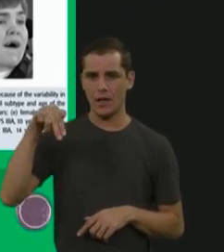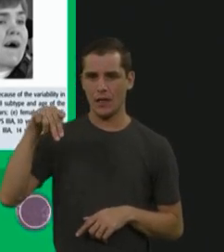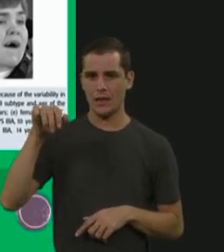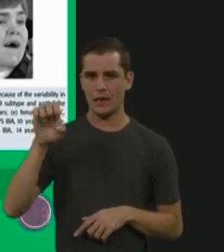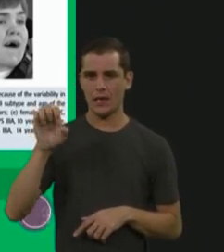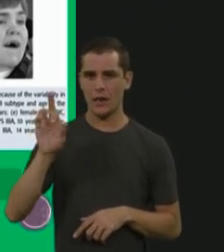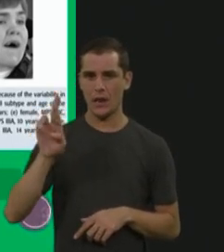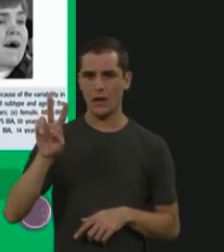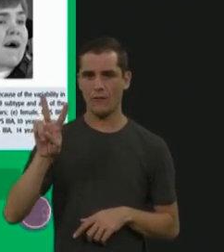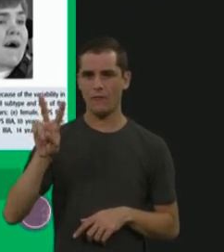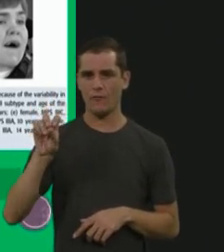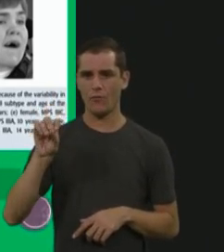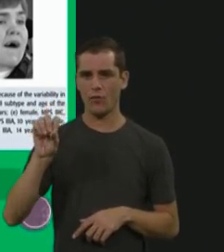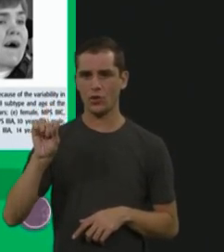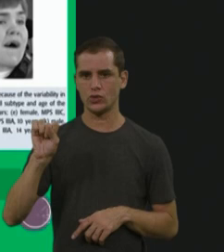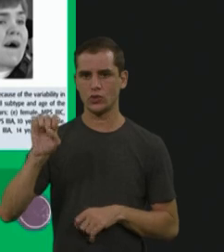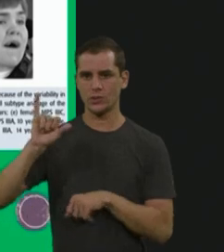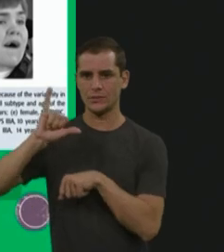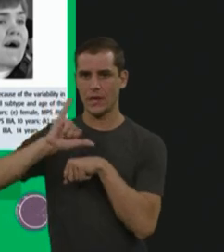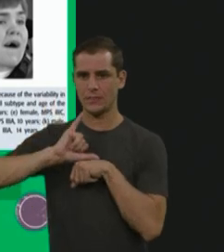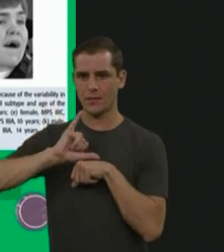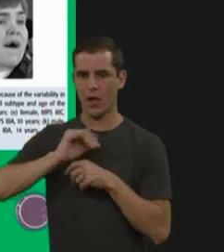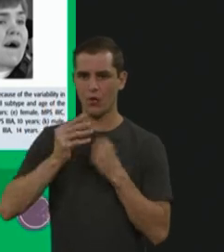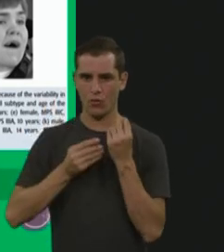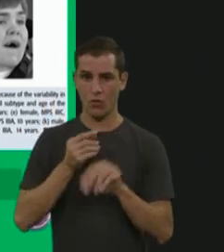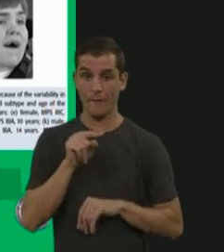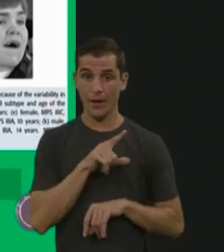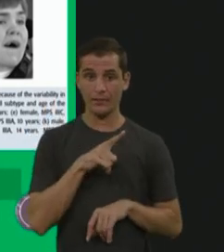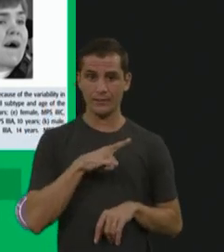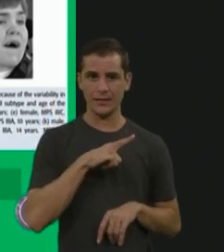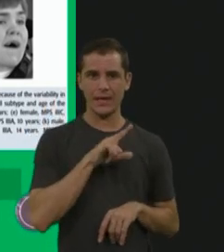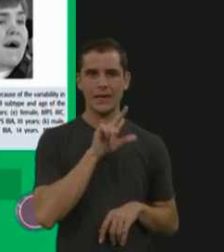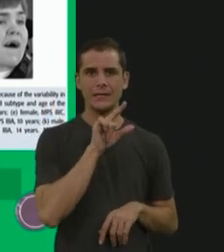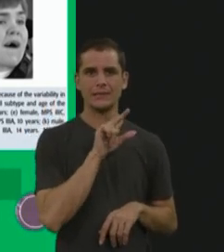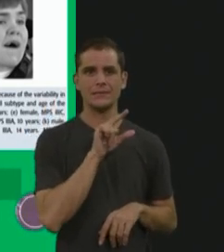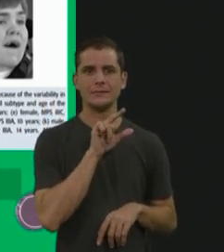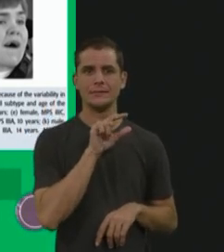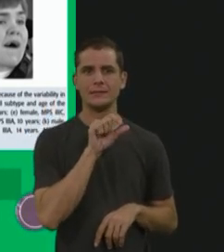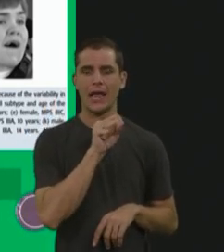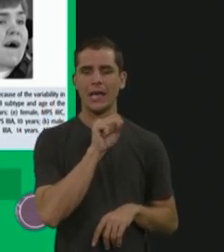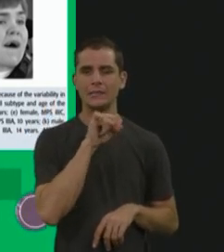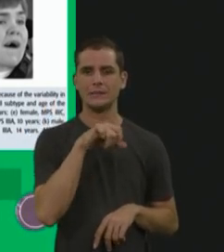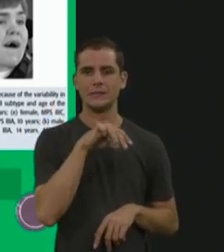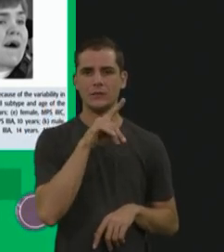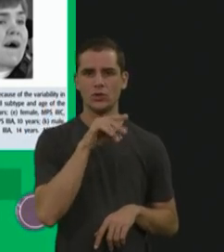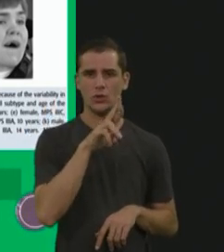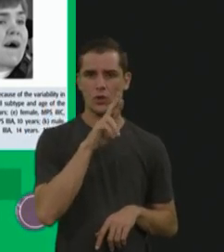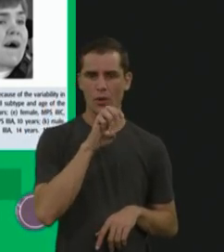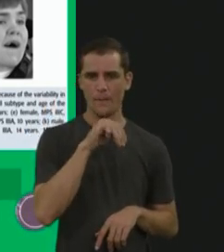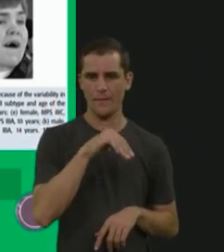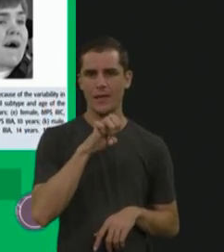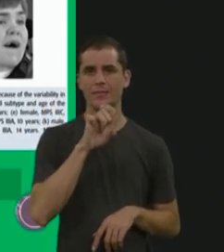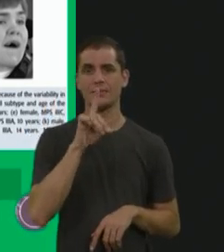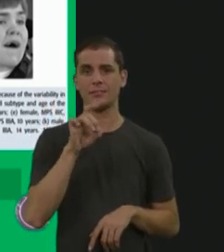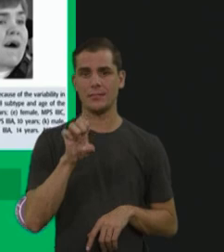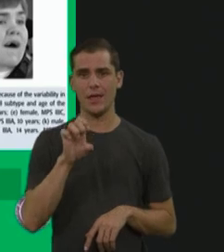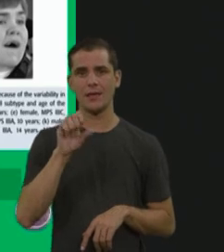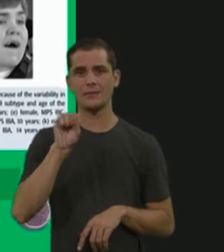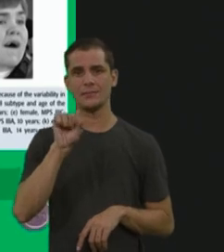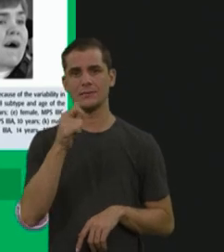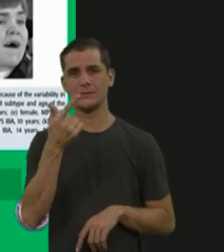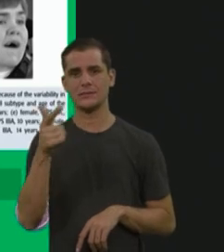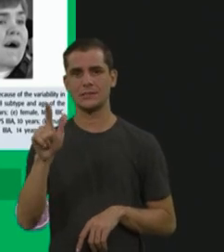excluídas a síndrome de Sanfilippo para diferenciar esse diagnóstico, tá? A gente tem alguns casos aqui